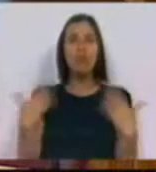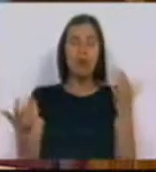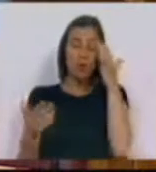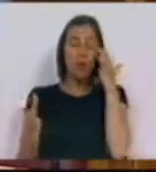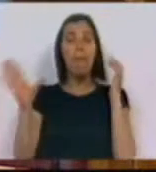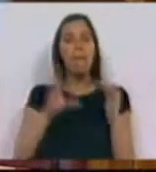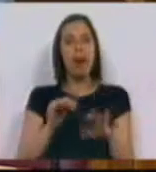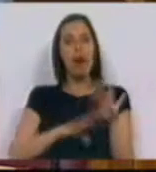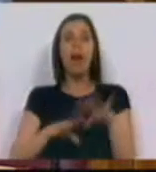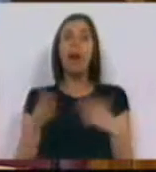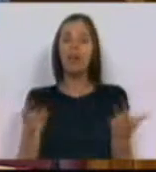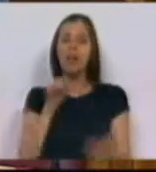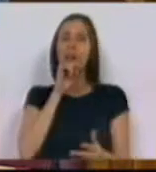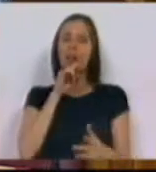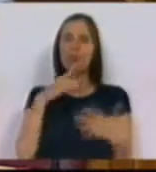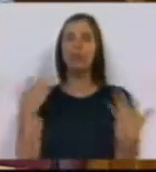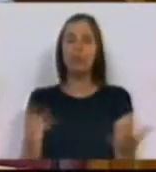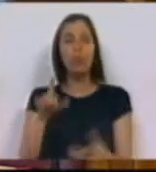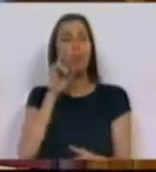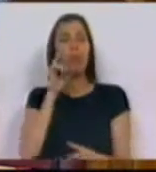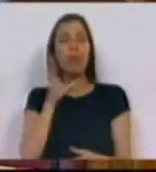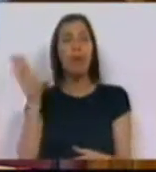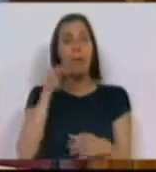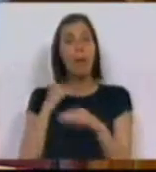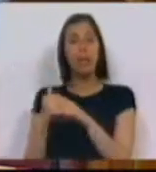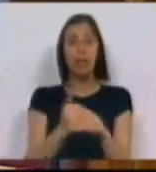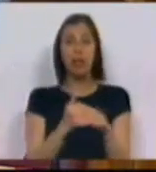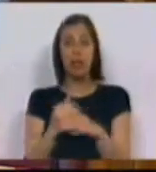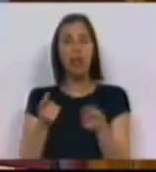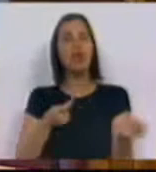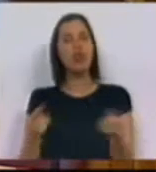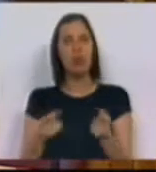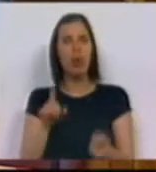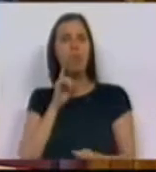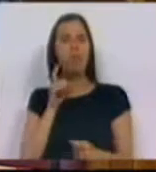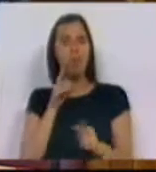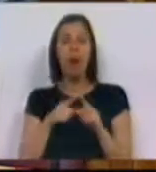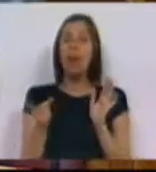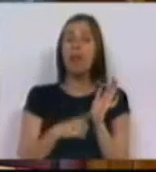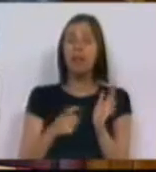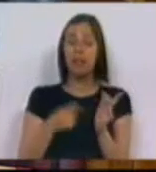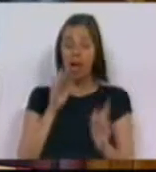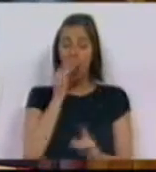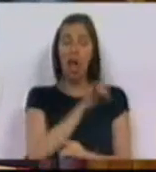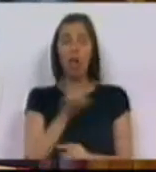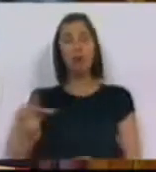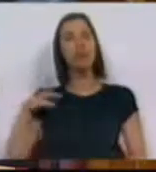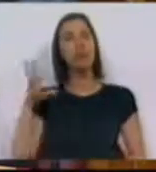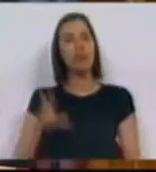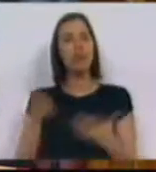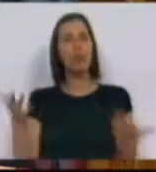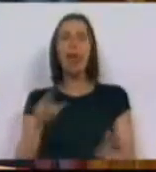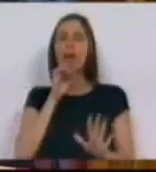ir mais longe, que é possível assegurar mais equidade na gestão e salvaguarda das necessidades dos alunos portugueses